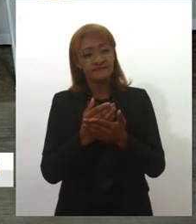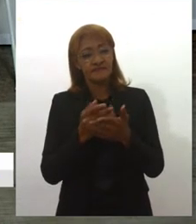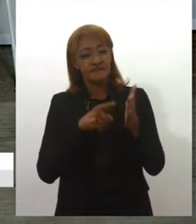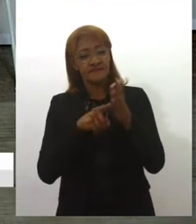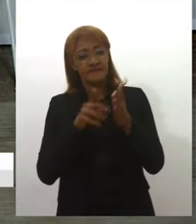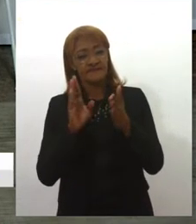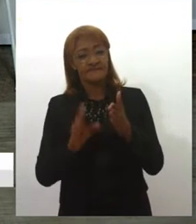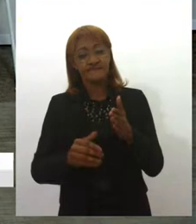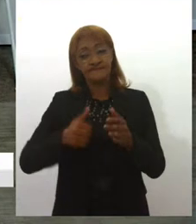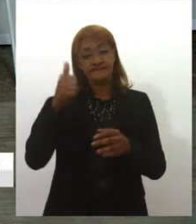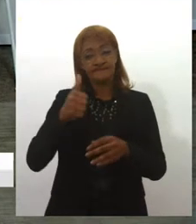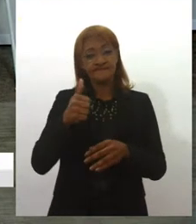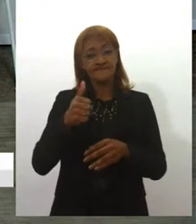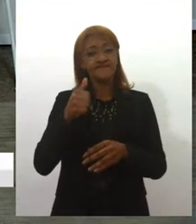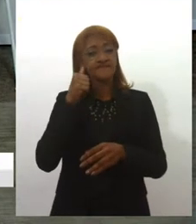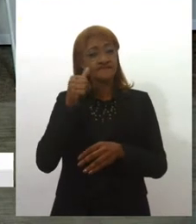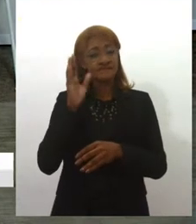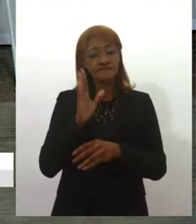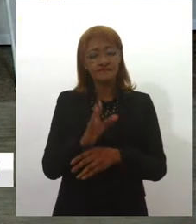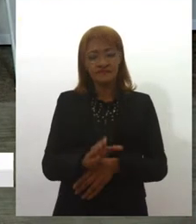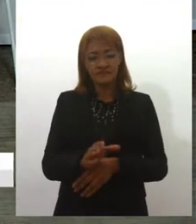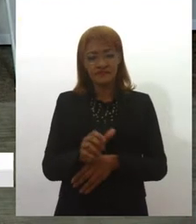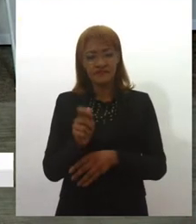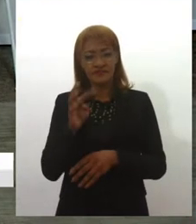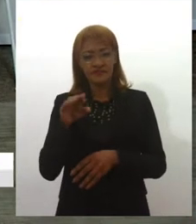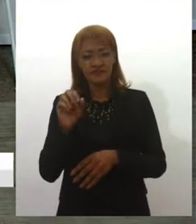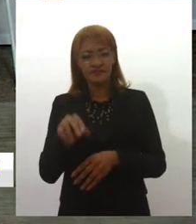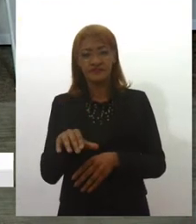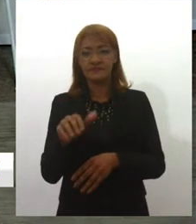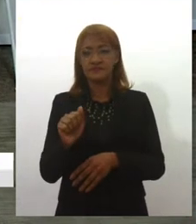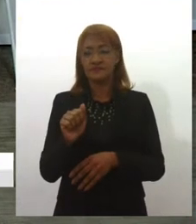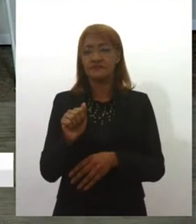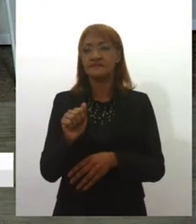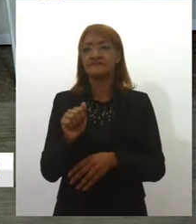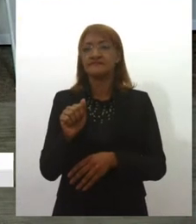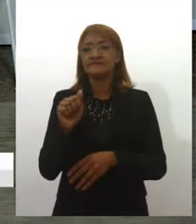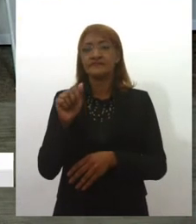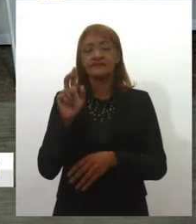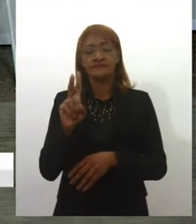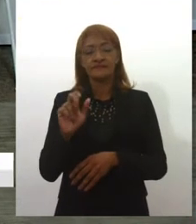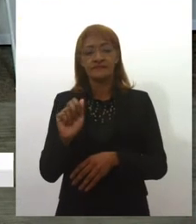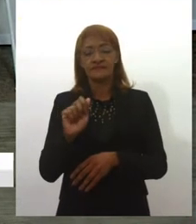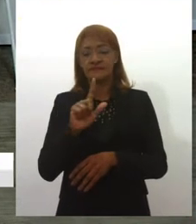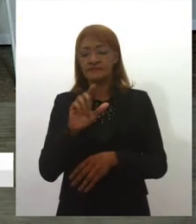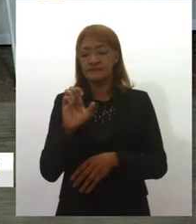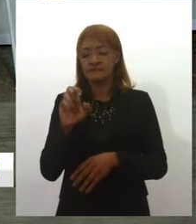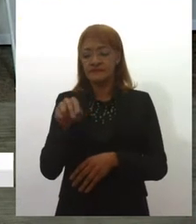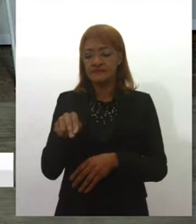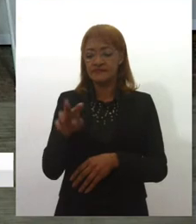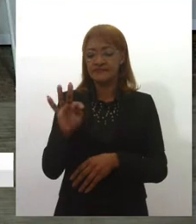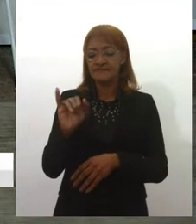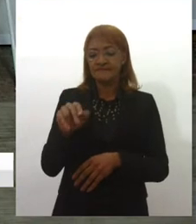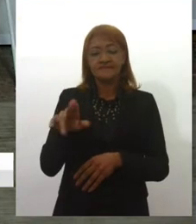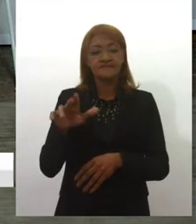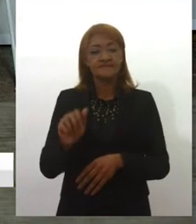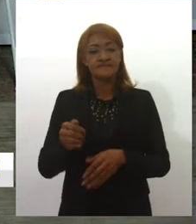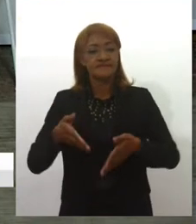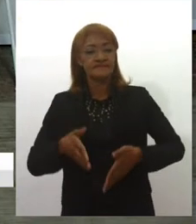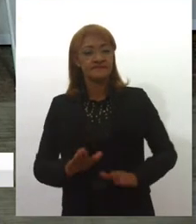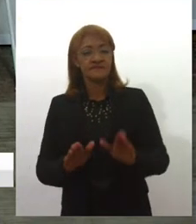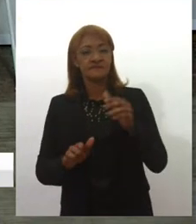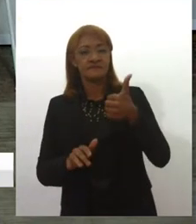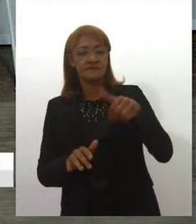astronauta mulher a pisar na Lua foi a russa Valentina Vladimirona, em 1963,